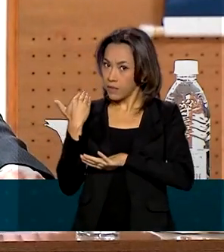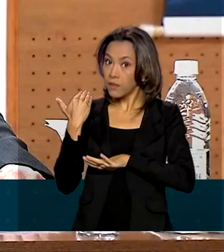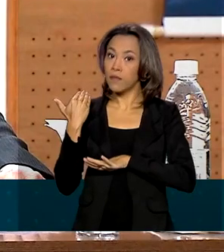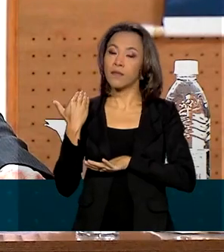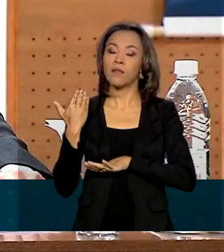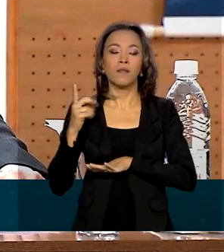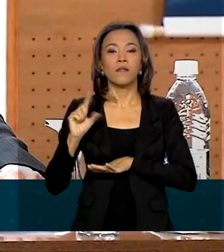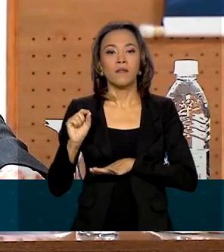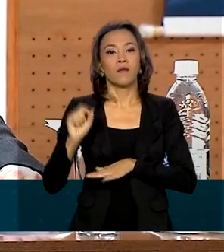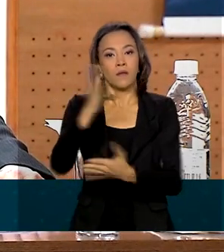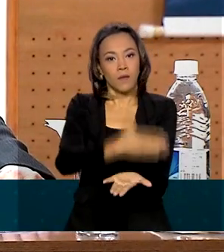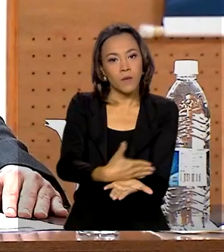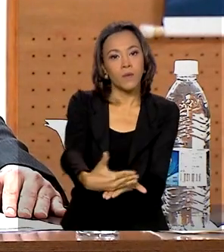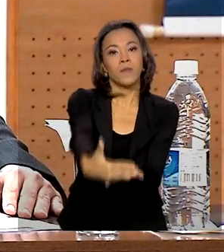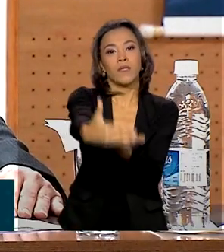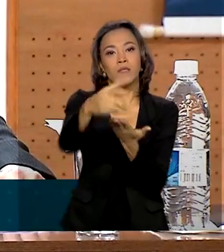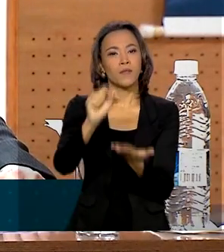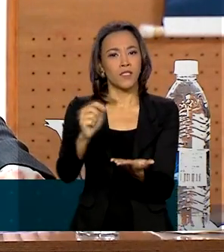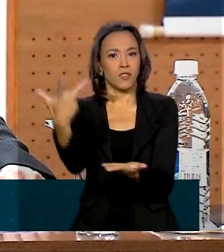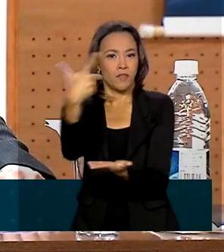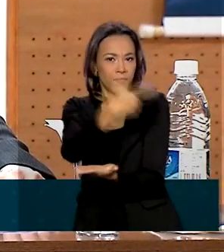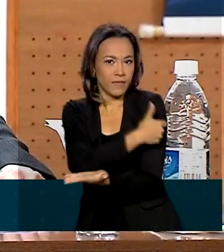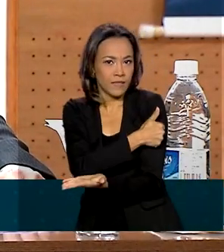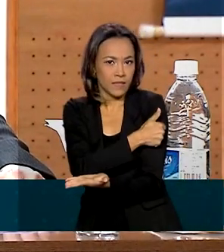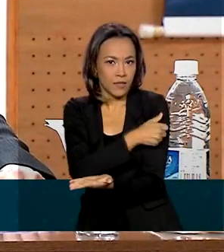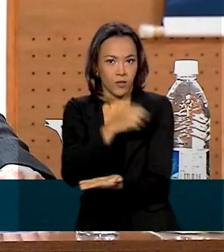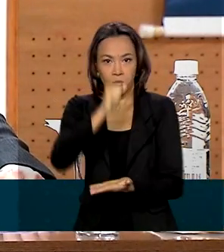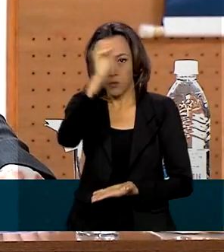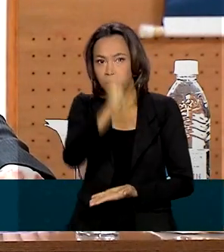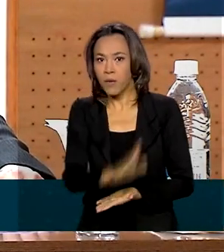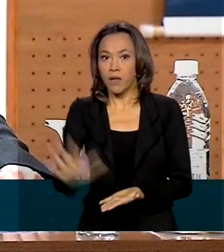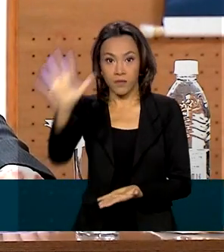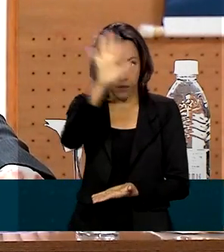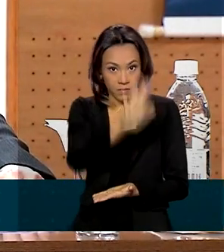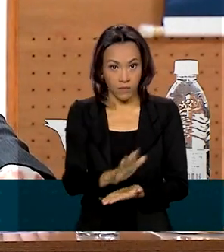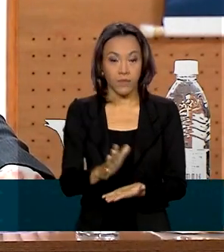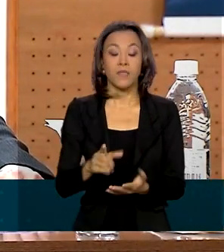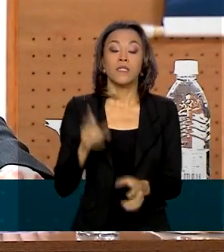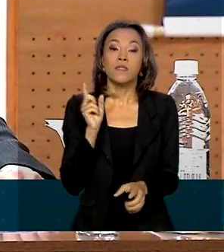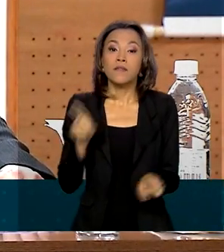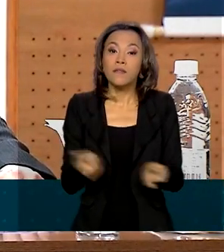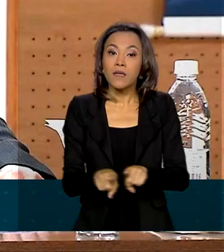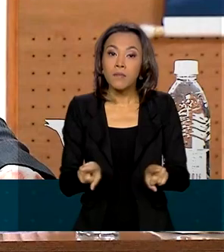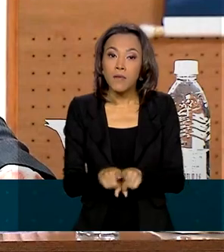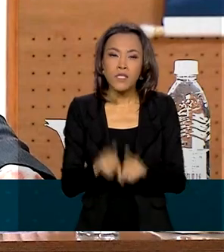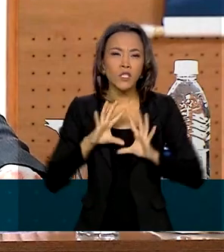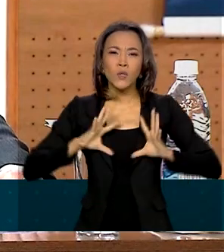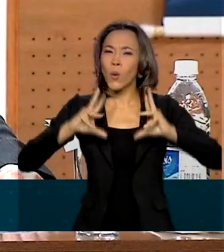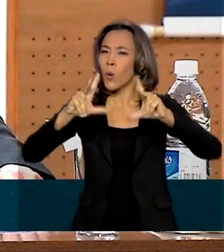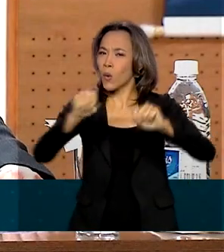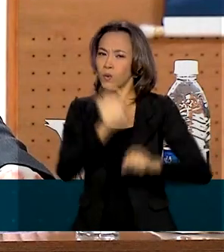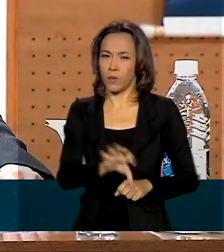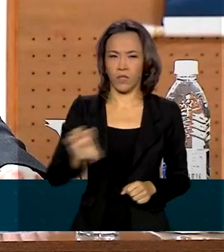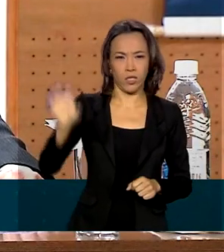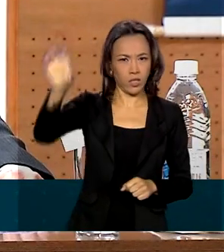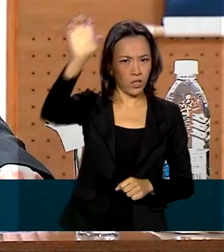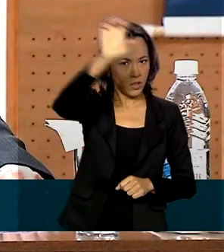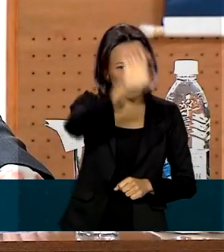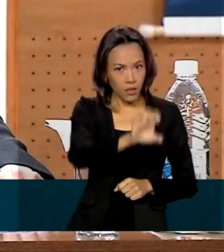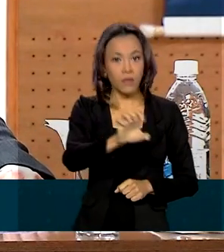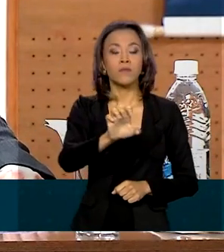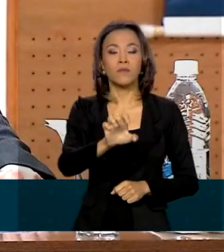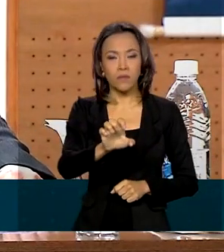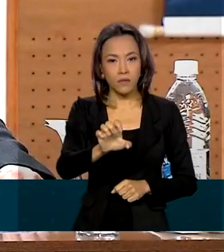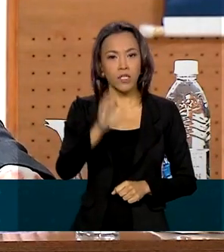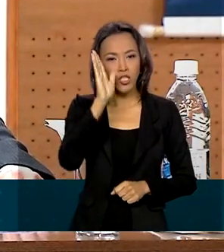início do Plano Nacional de Imunização. Ao mesmo tempo, em todos os estados, em pontos focais